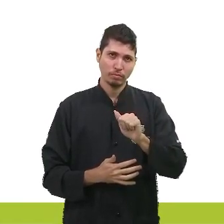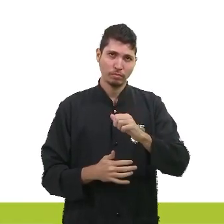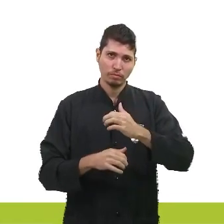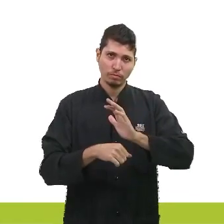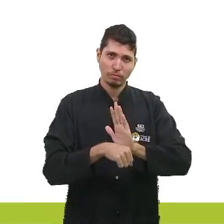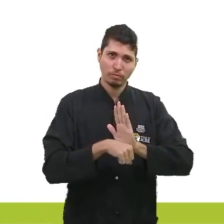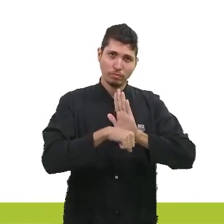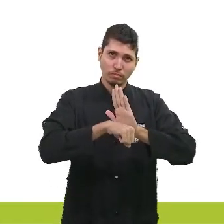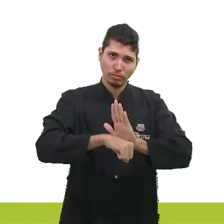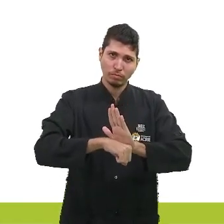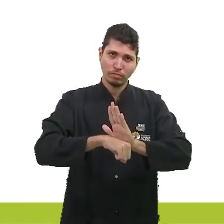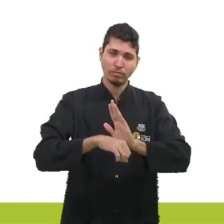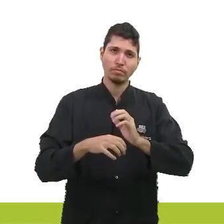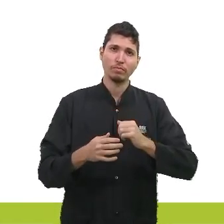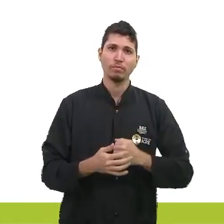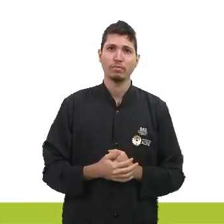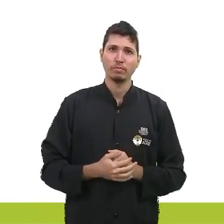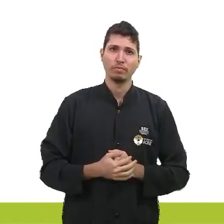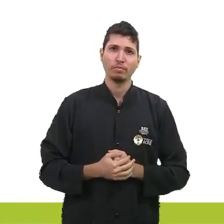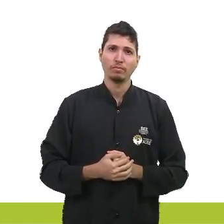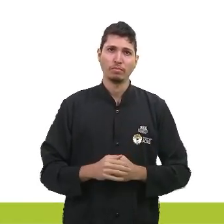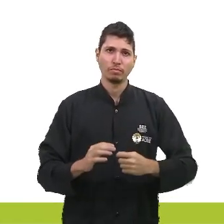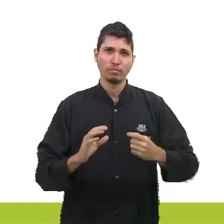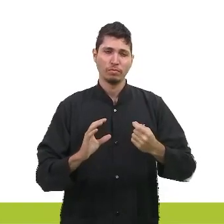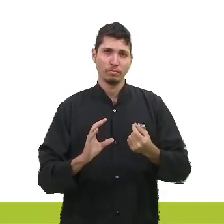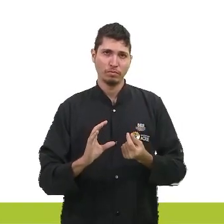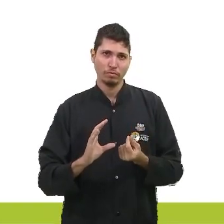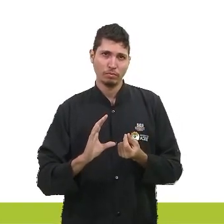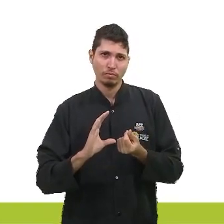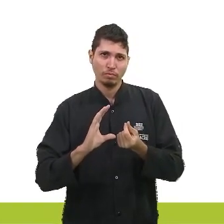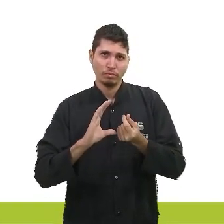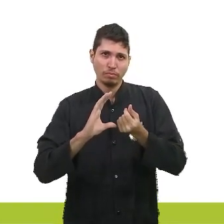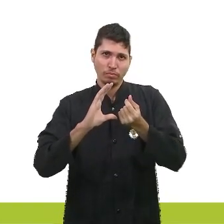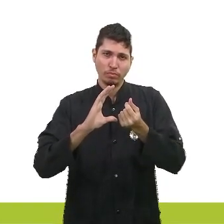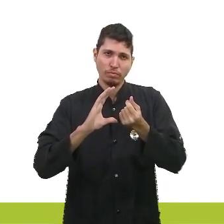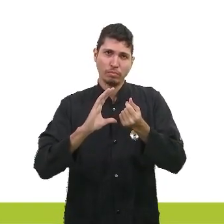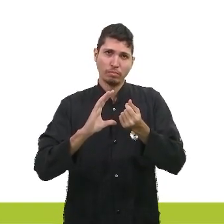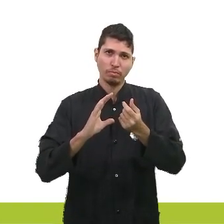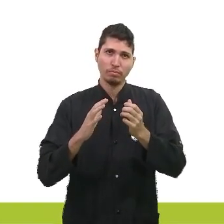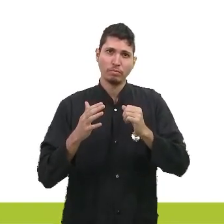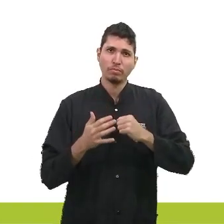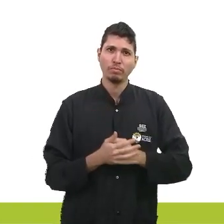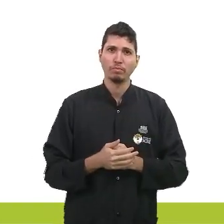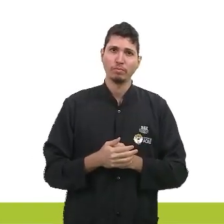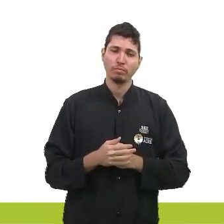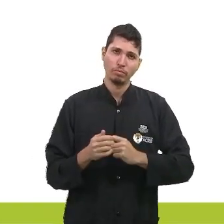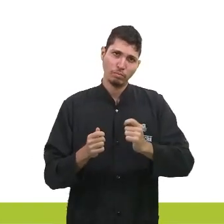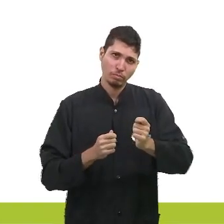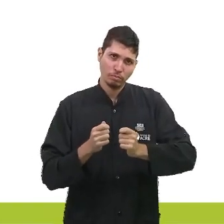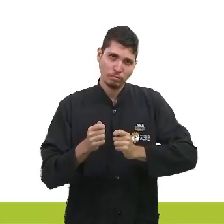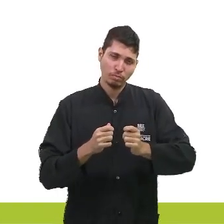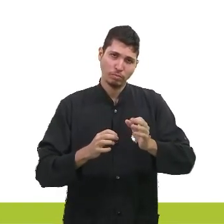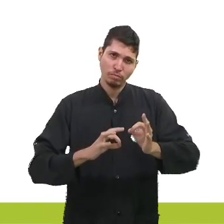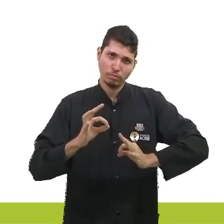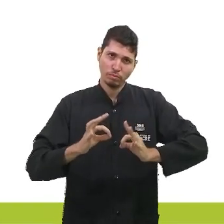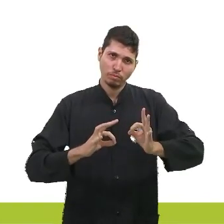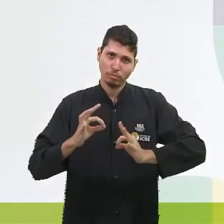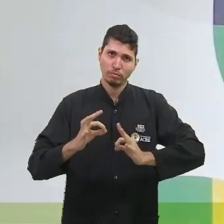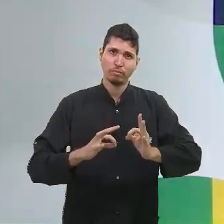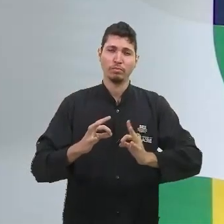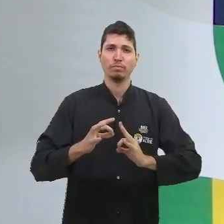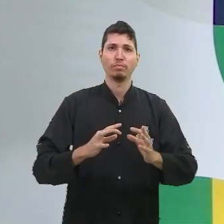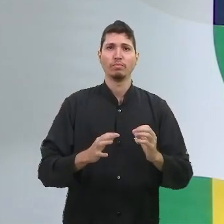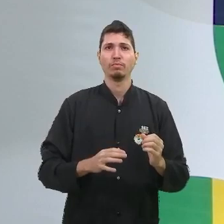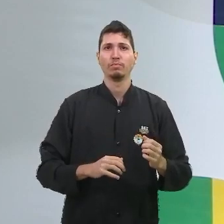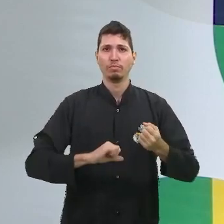acumulação de capital. A disponibilidade de capital financiou os investimentos necessários necessários para a